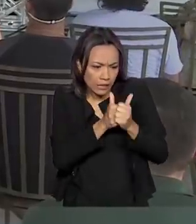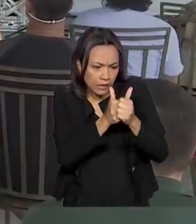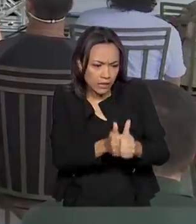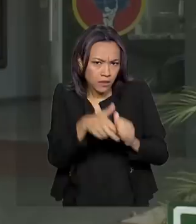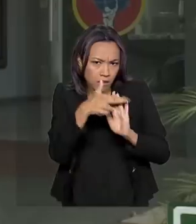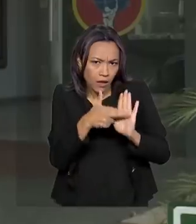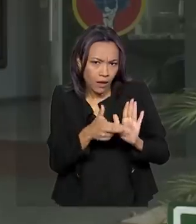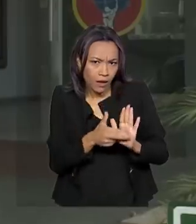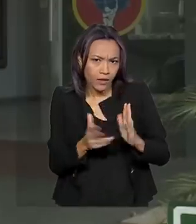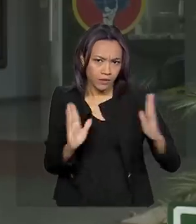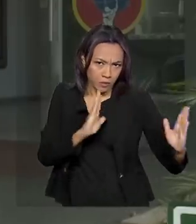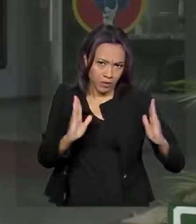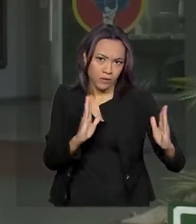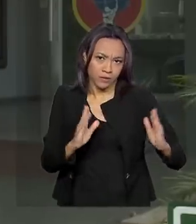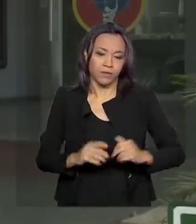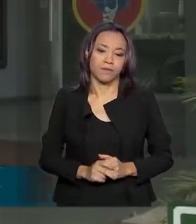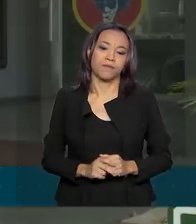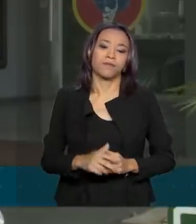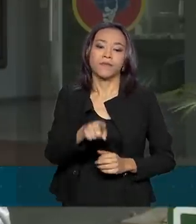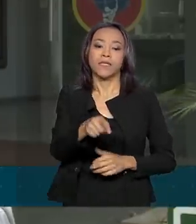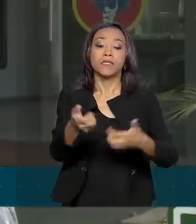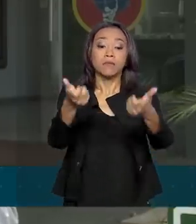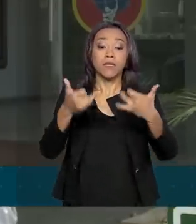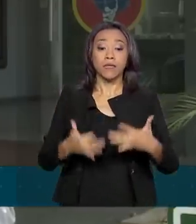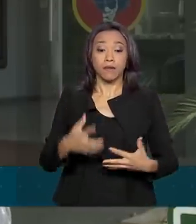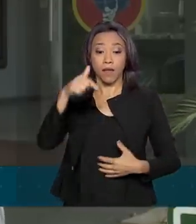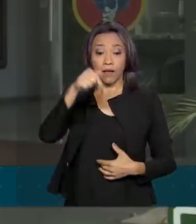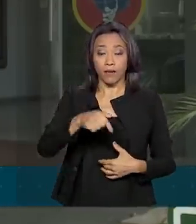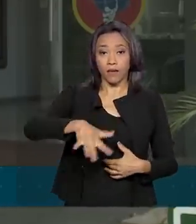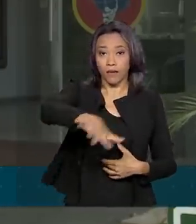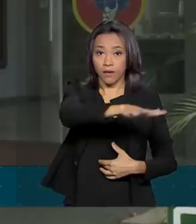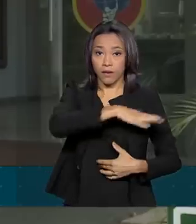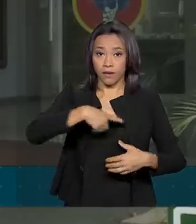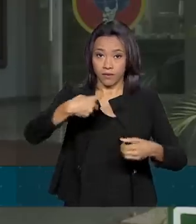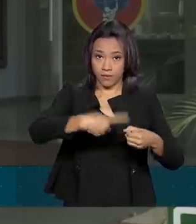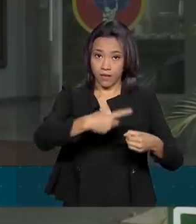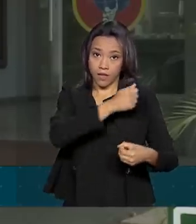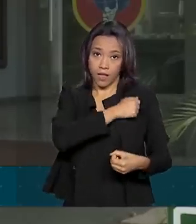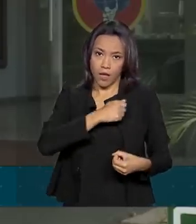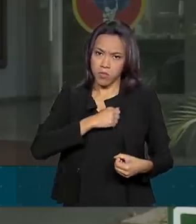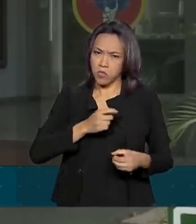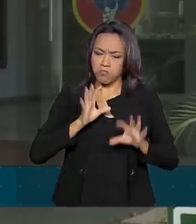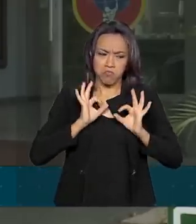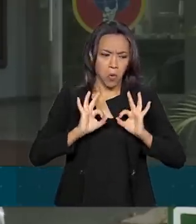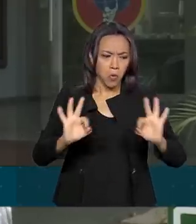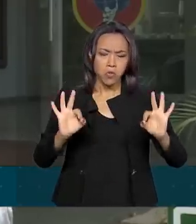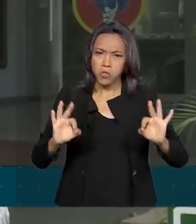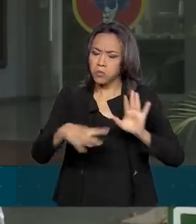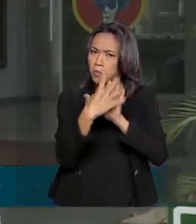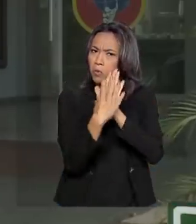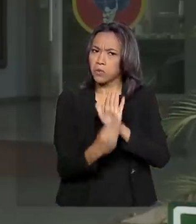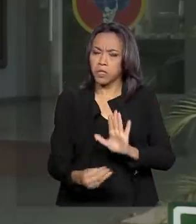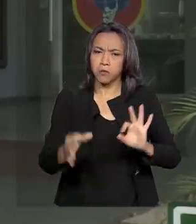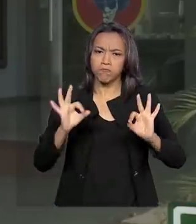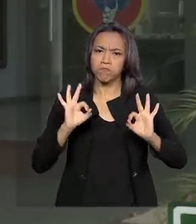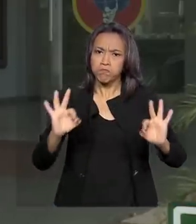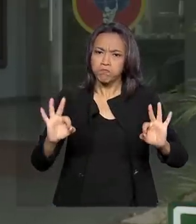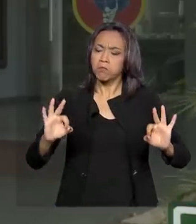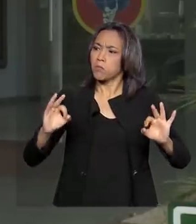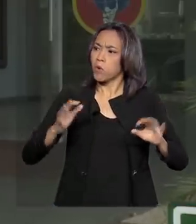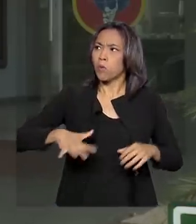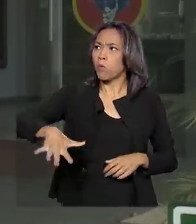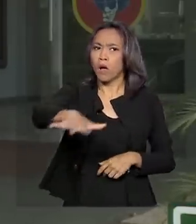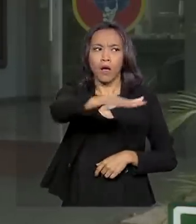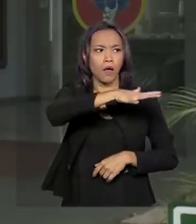a quarentena. Aqui em Anápolis, nós temos o modelo ideal, nós temos o controle, nós temos uma área bem delimitada,